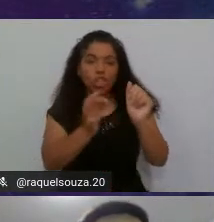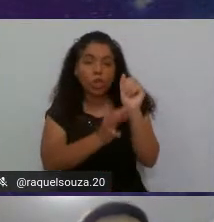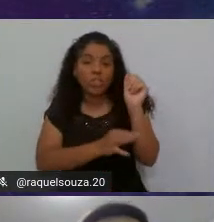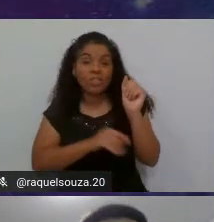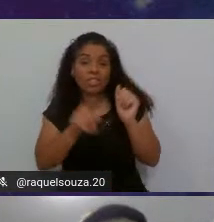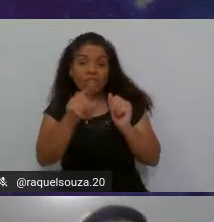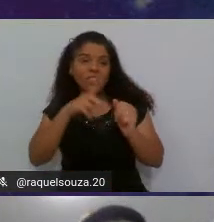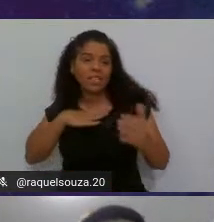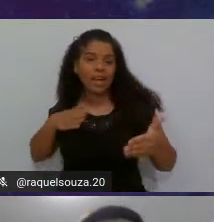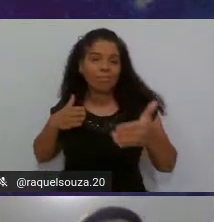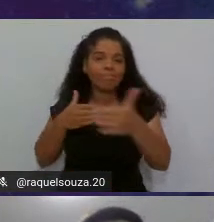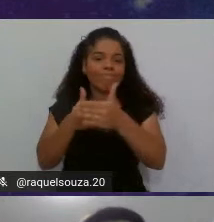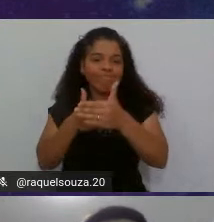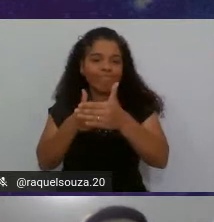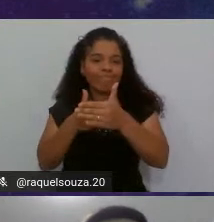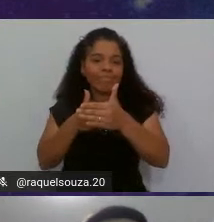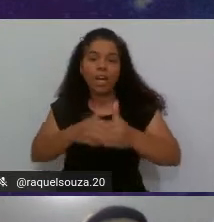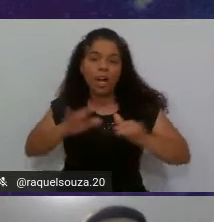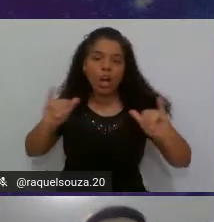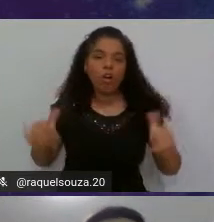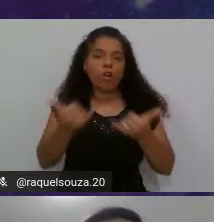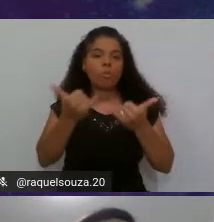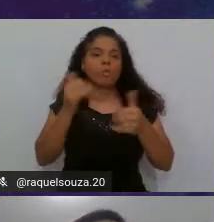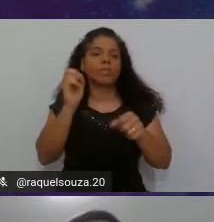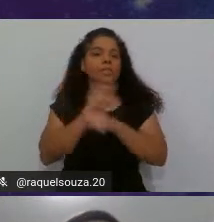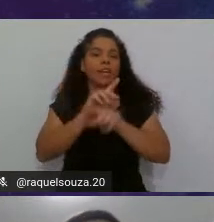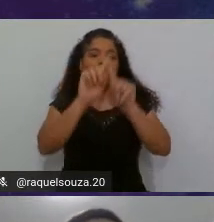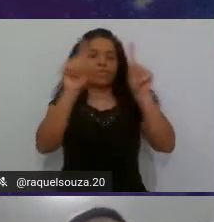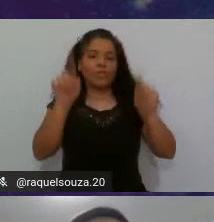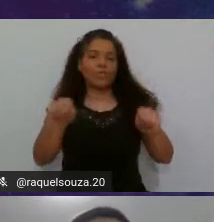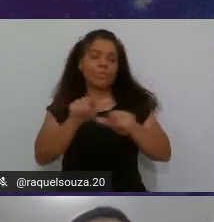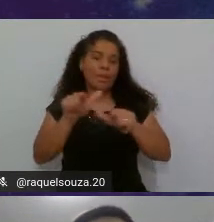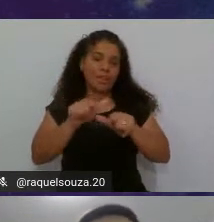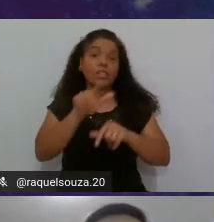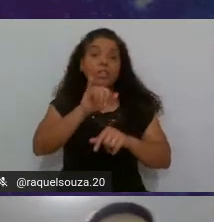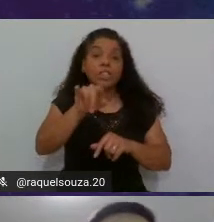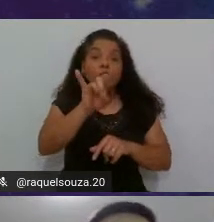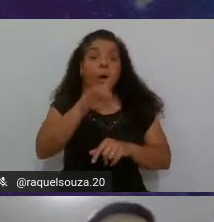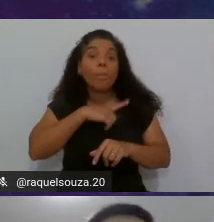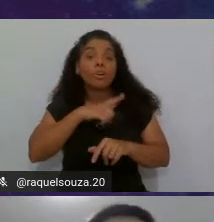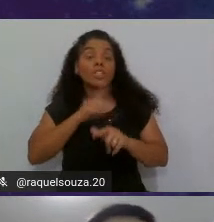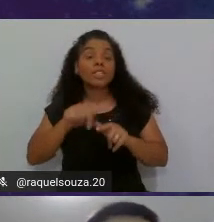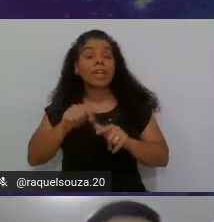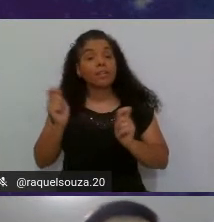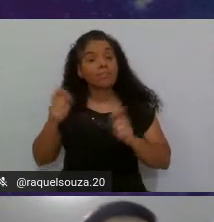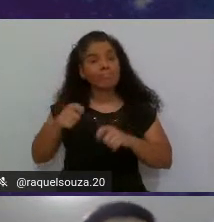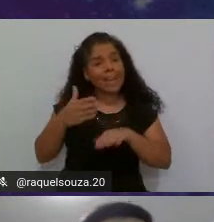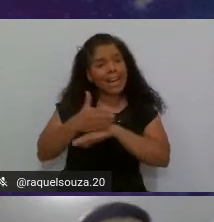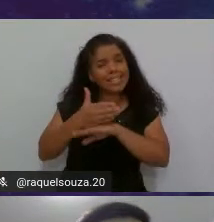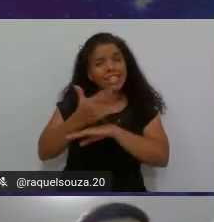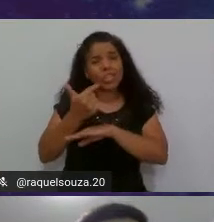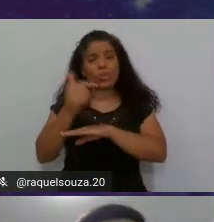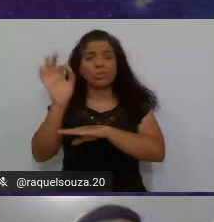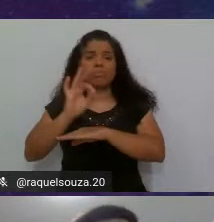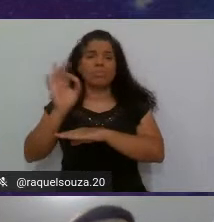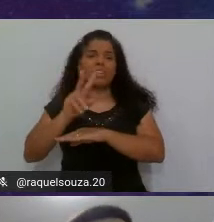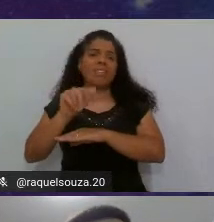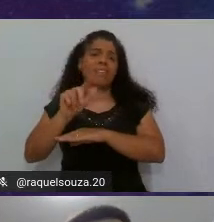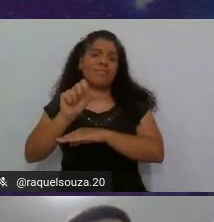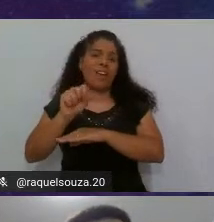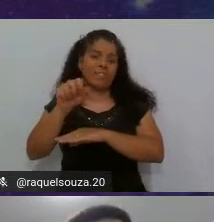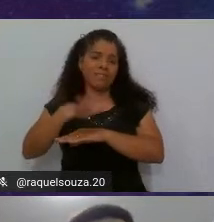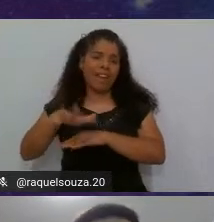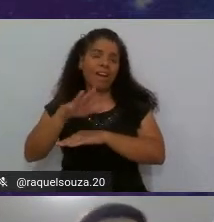limitando suas oportunidades no mercado. E você pode só ter acesso a 12% das vagas na área de teste, né?